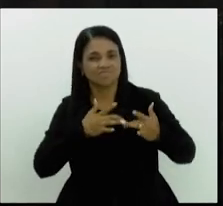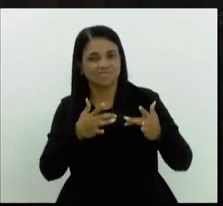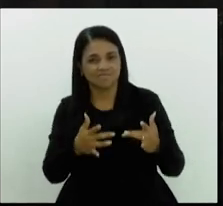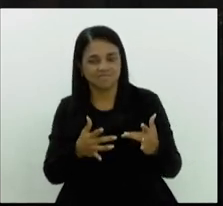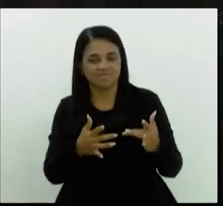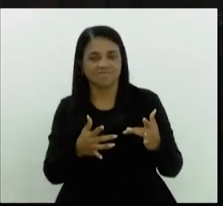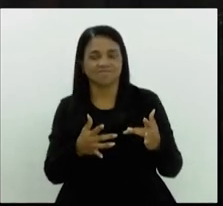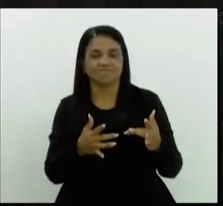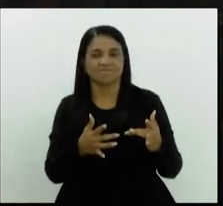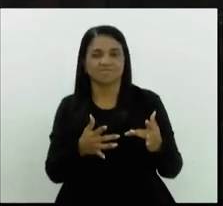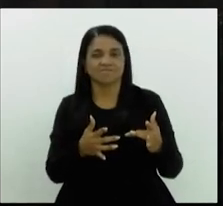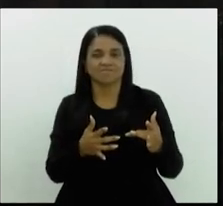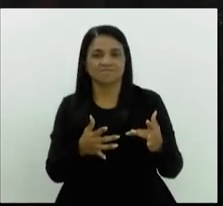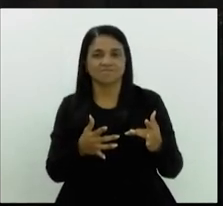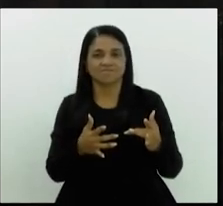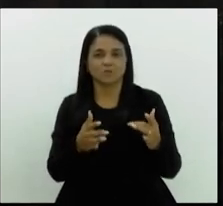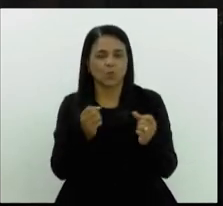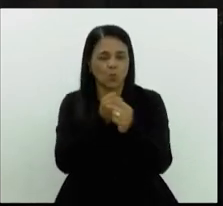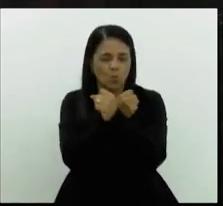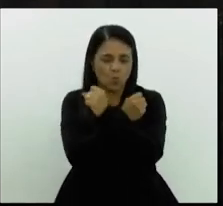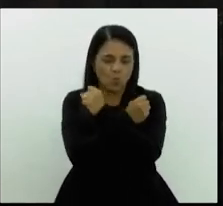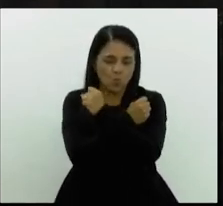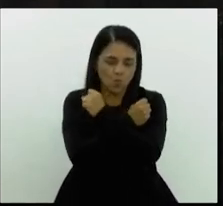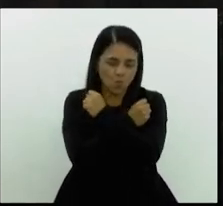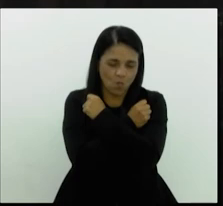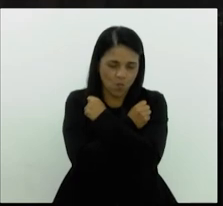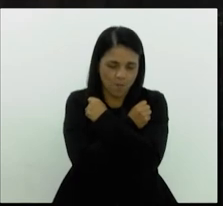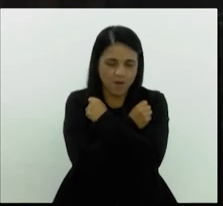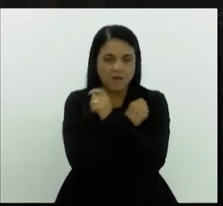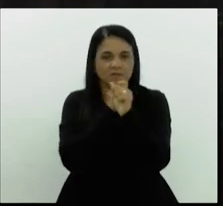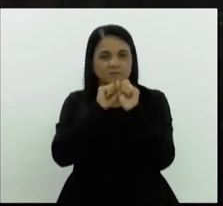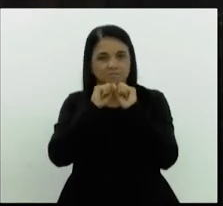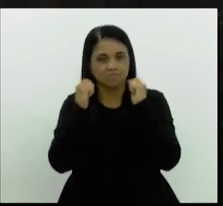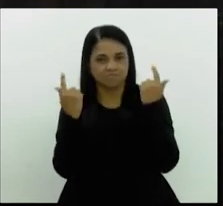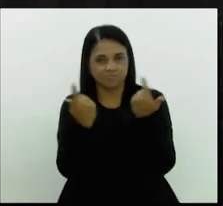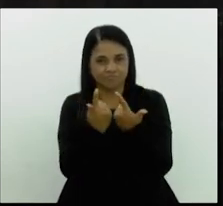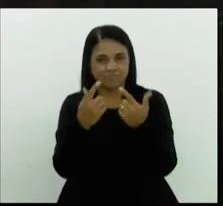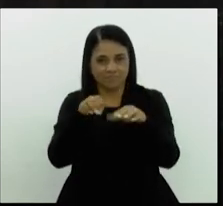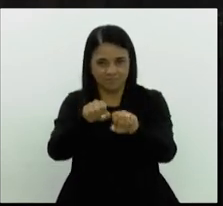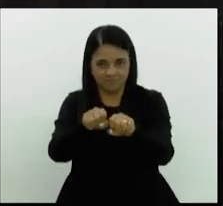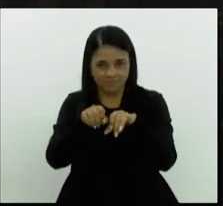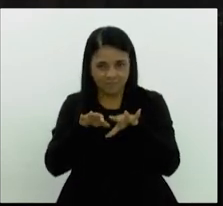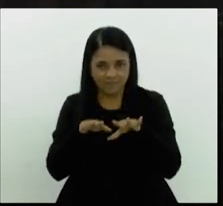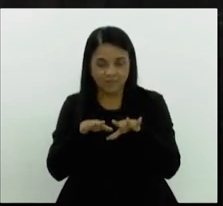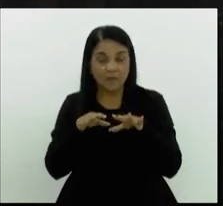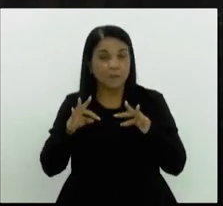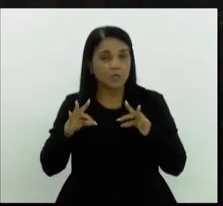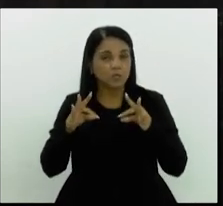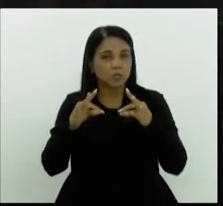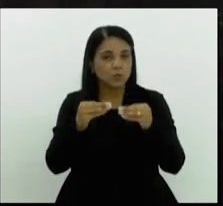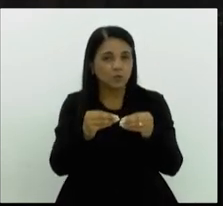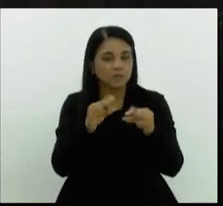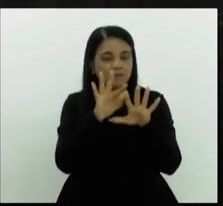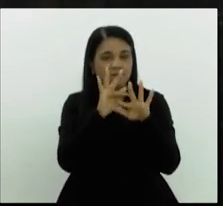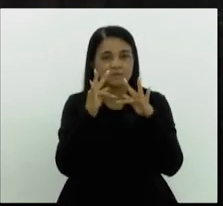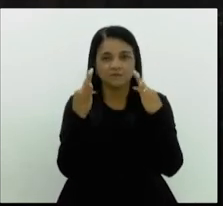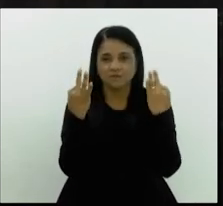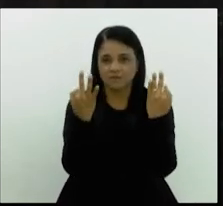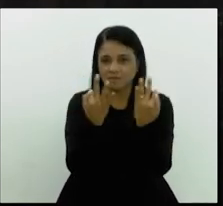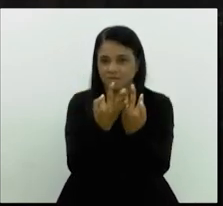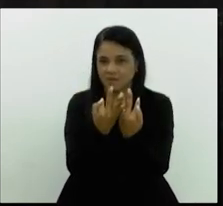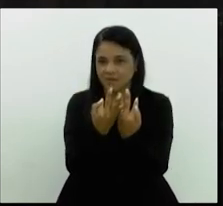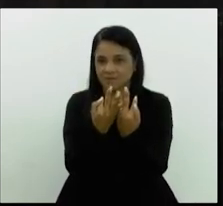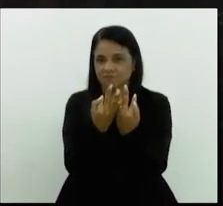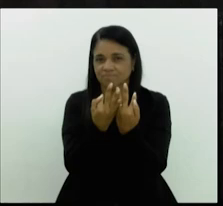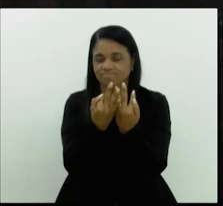e enviar um abraço desde a Assembleia Legislativa do Estado do Rio de Janeiro para todas as famílias que